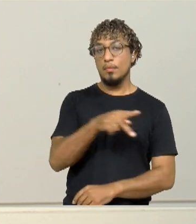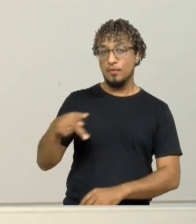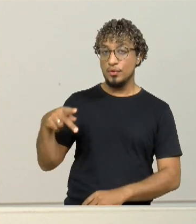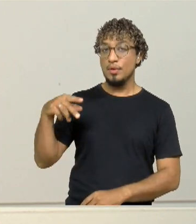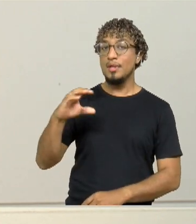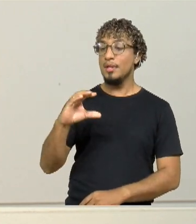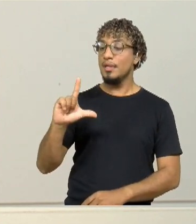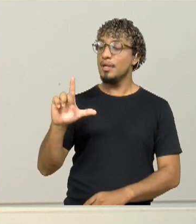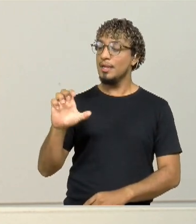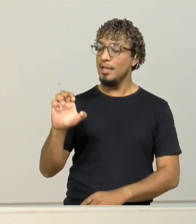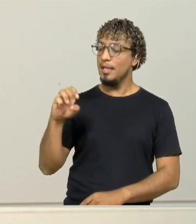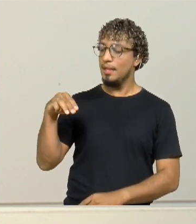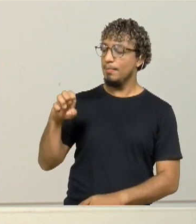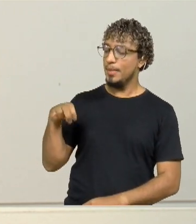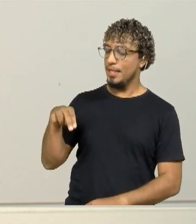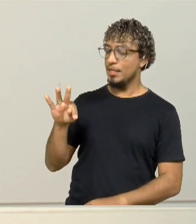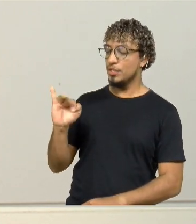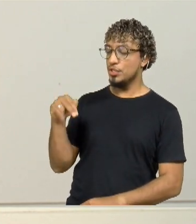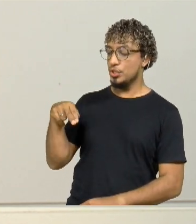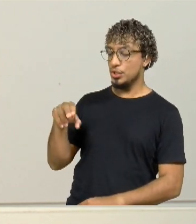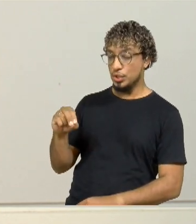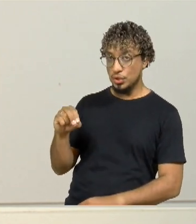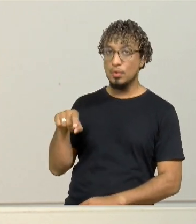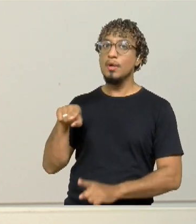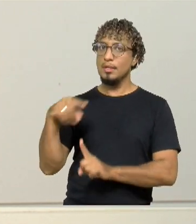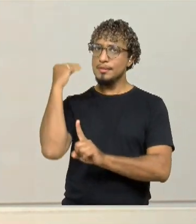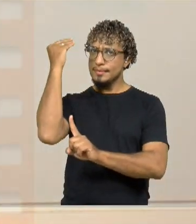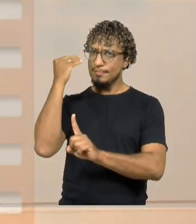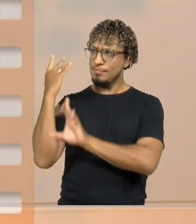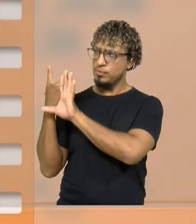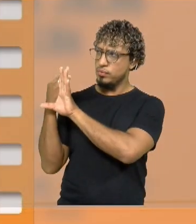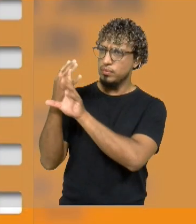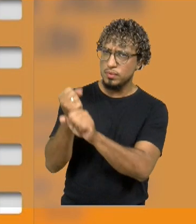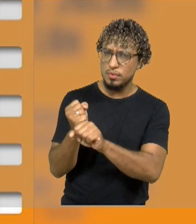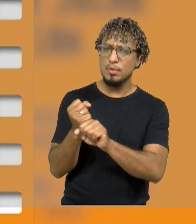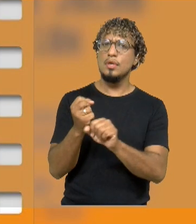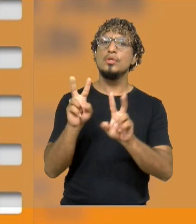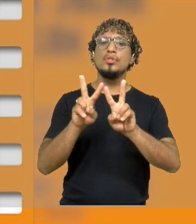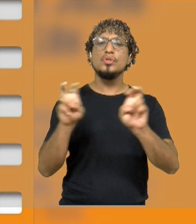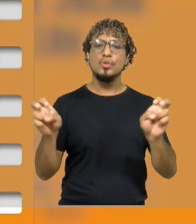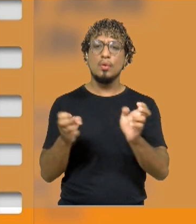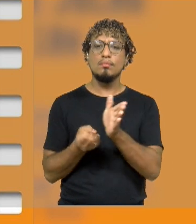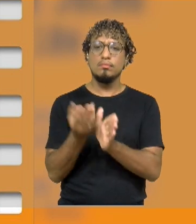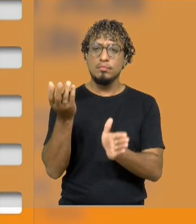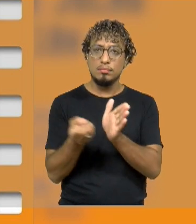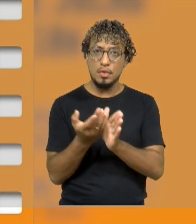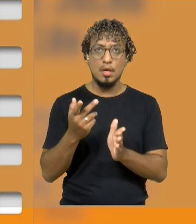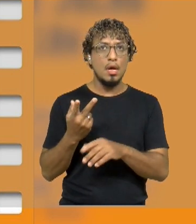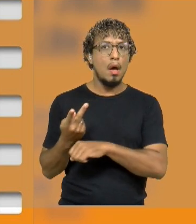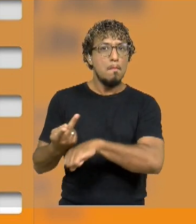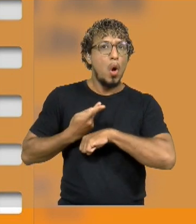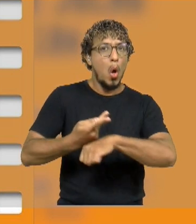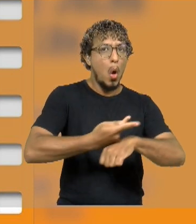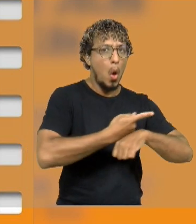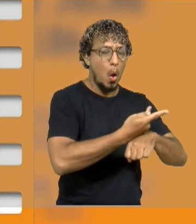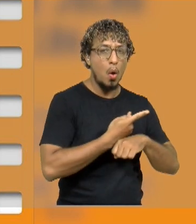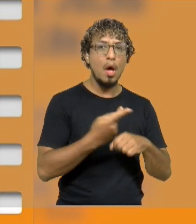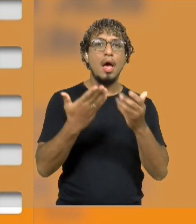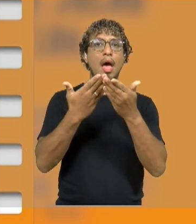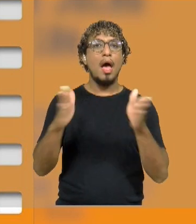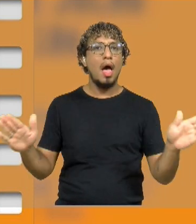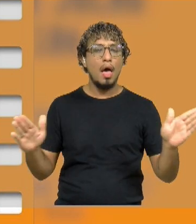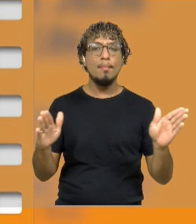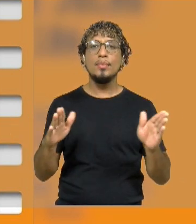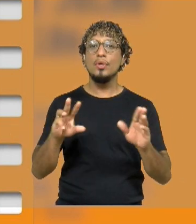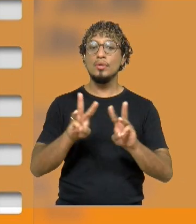Júnior, né? Ele tem uma vasta experiência no audiovisual brasileiro, super competente, né? E a procura foi muito grande. As inscrições foram feitas aí